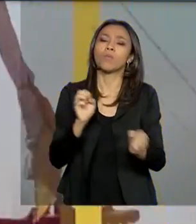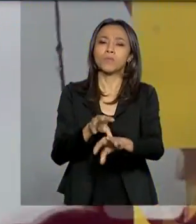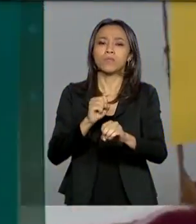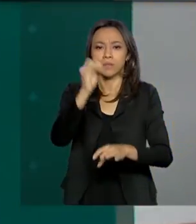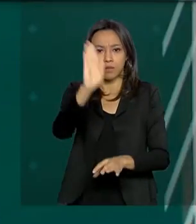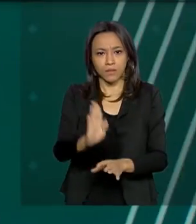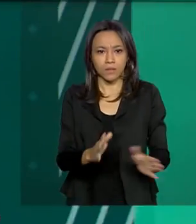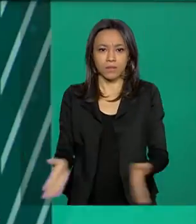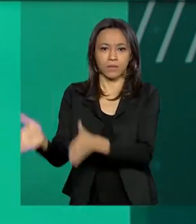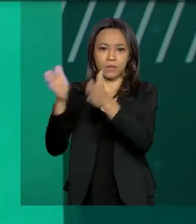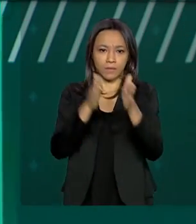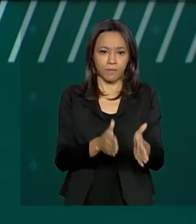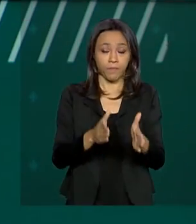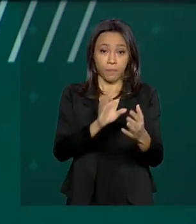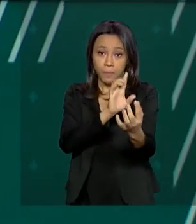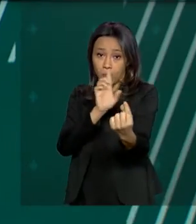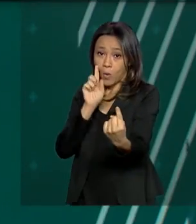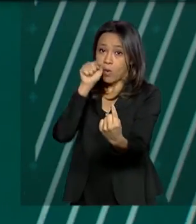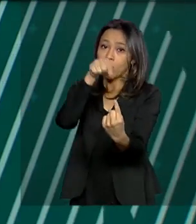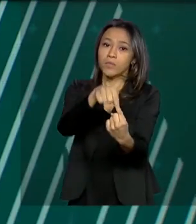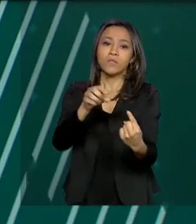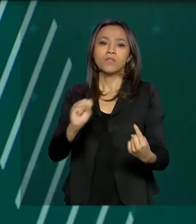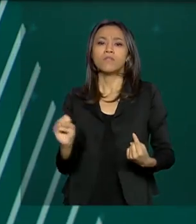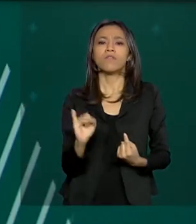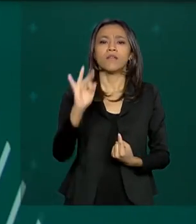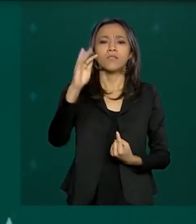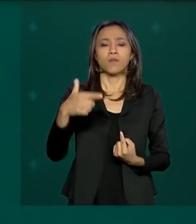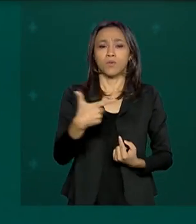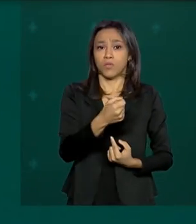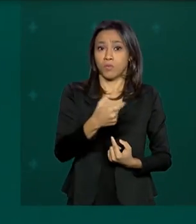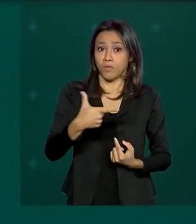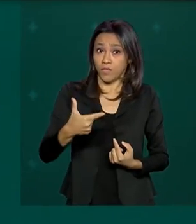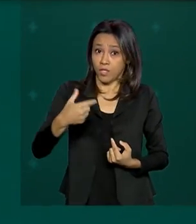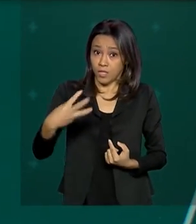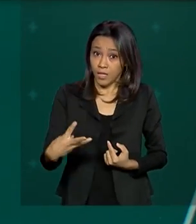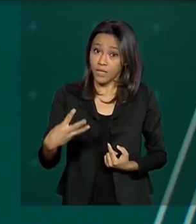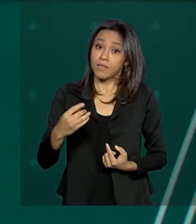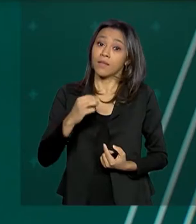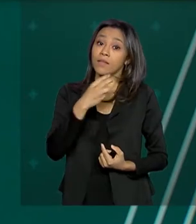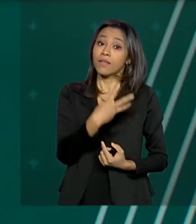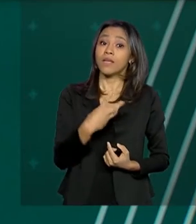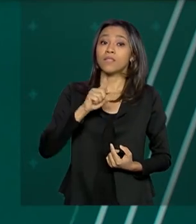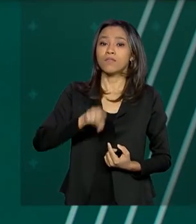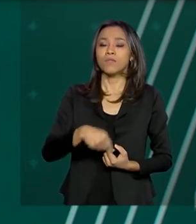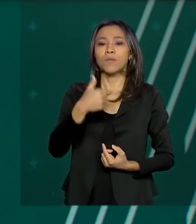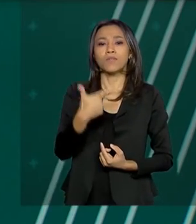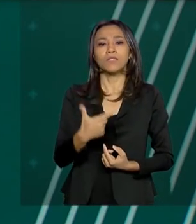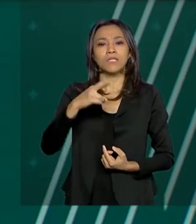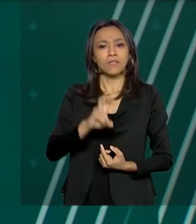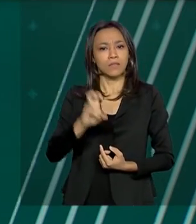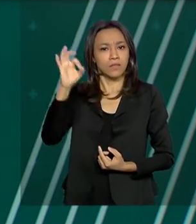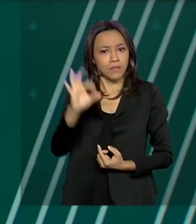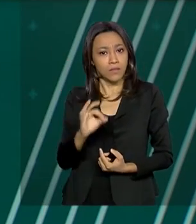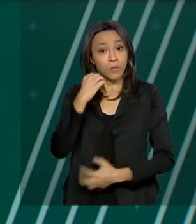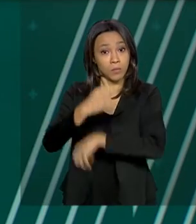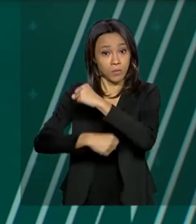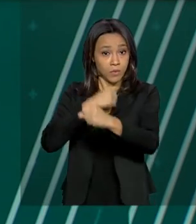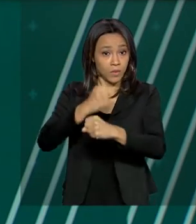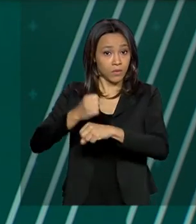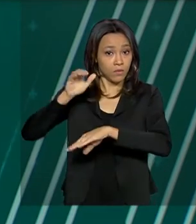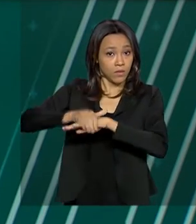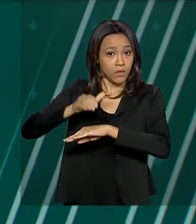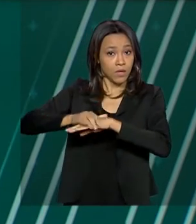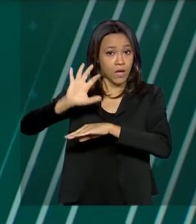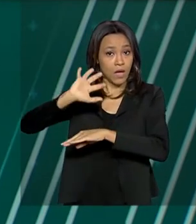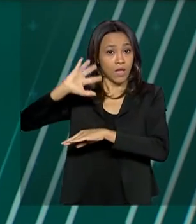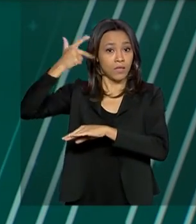A meta da inflação para 2023 será de 3,25% ao ano. A decisão do